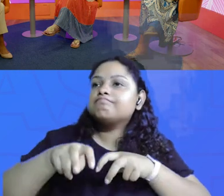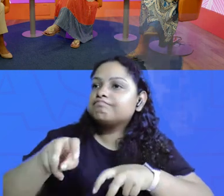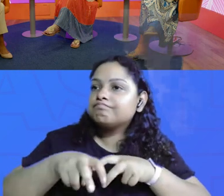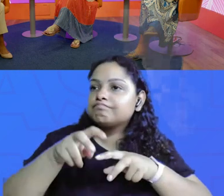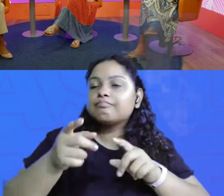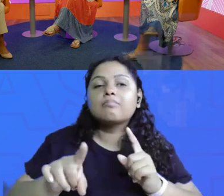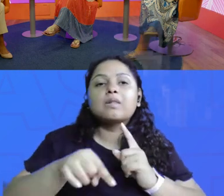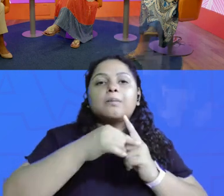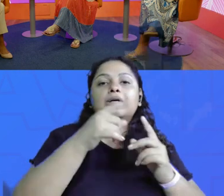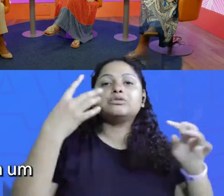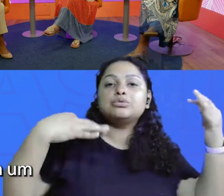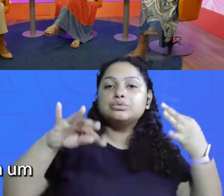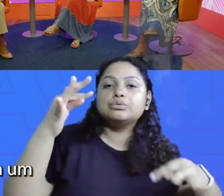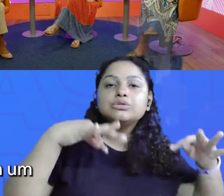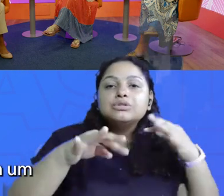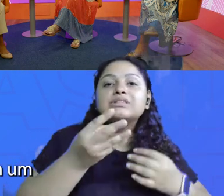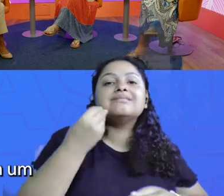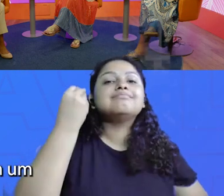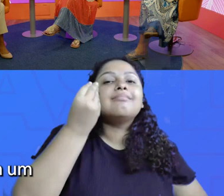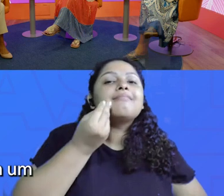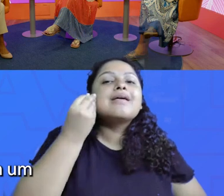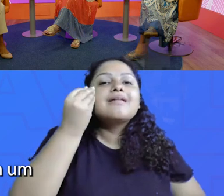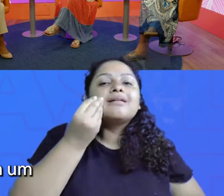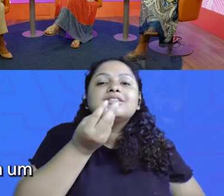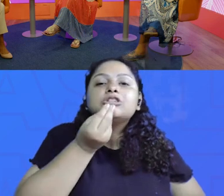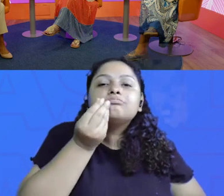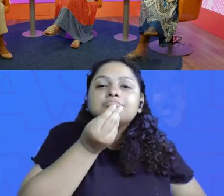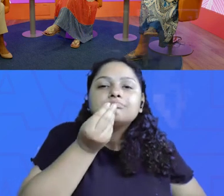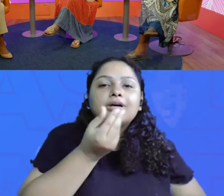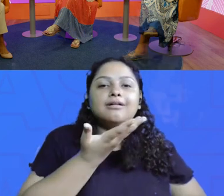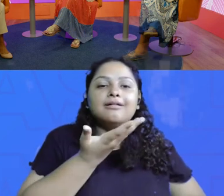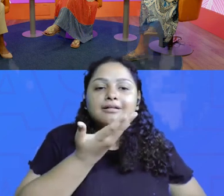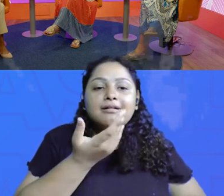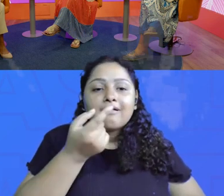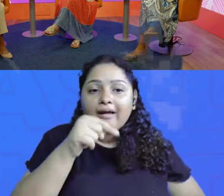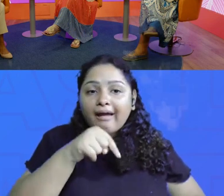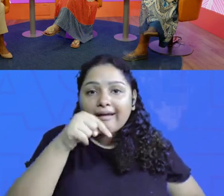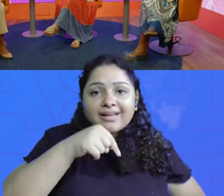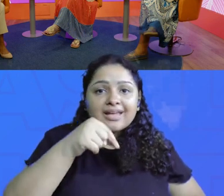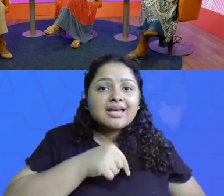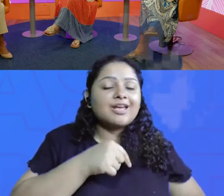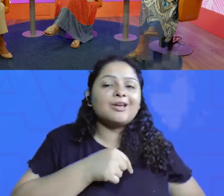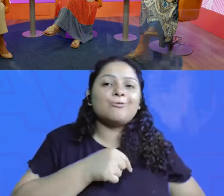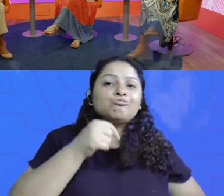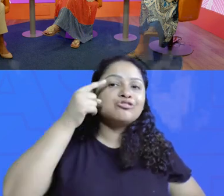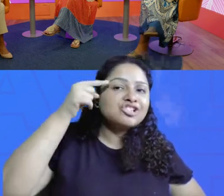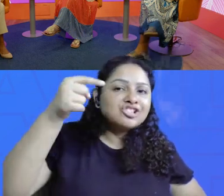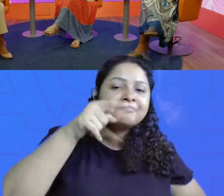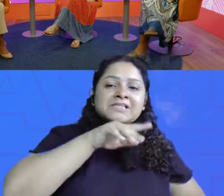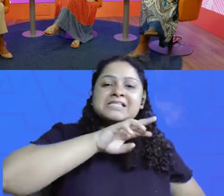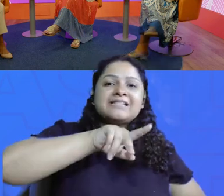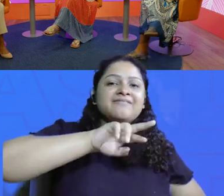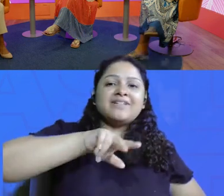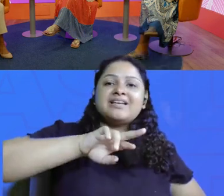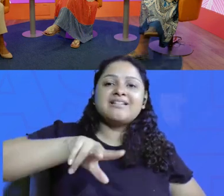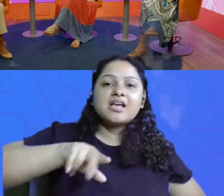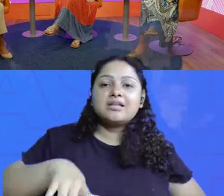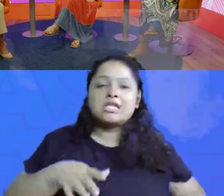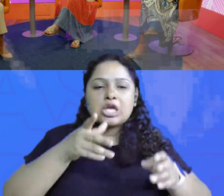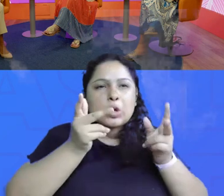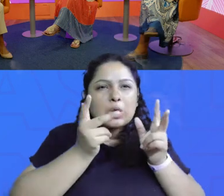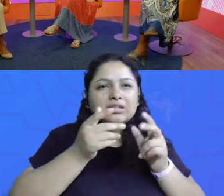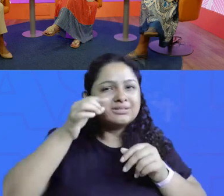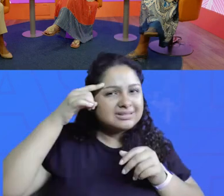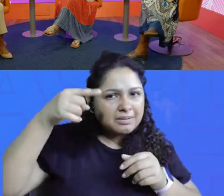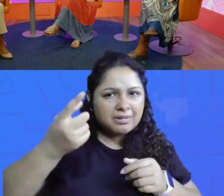agricultura com turismo e gastronomia é que nunca tem um dia igual. Rotina aqui, vou te dizer que quase não